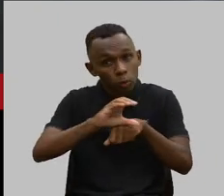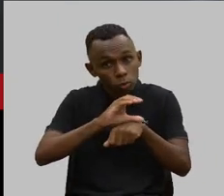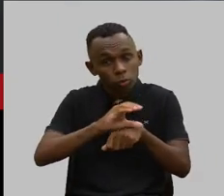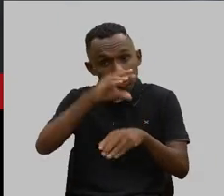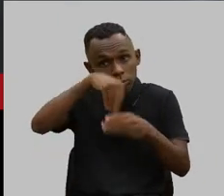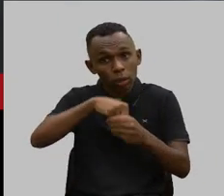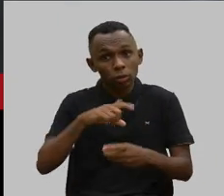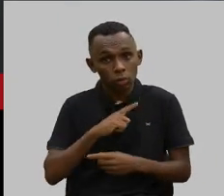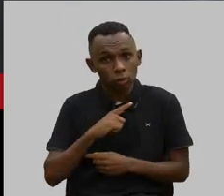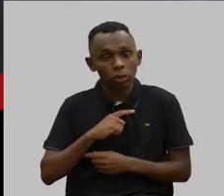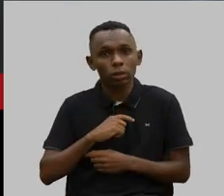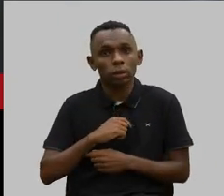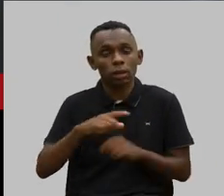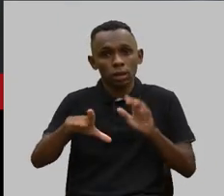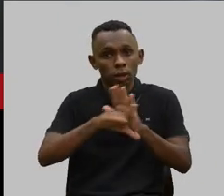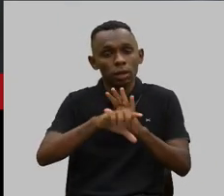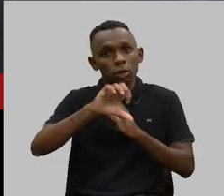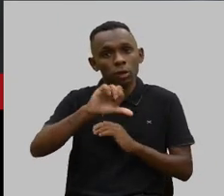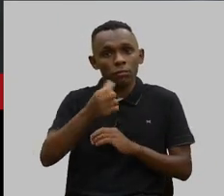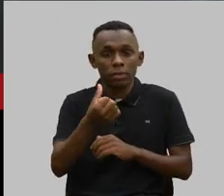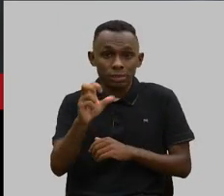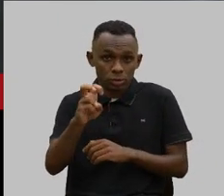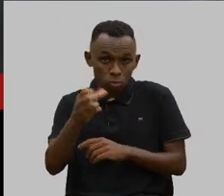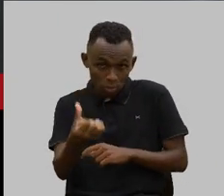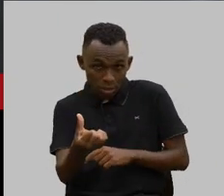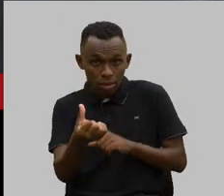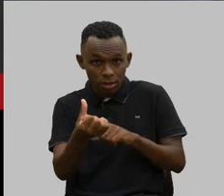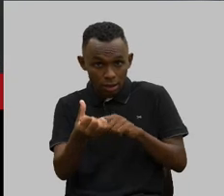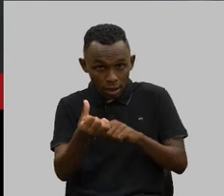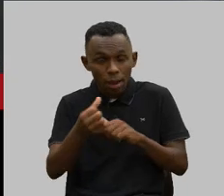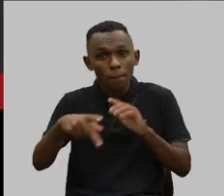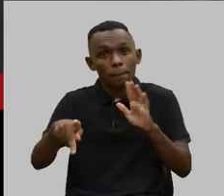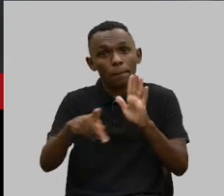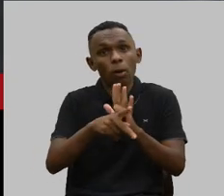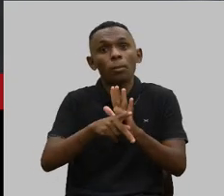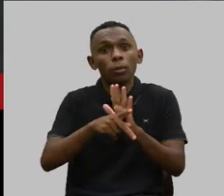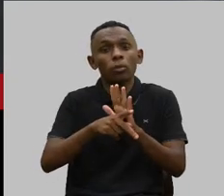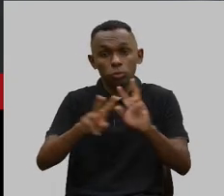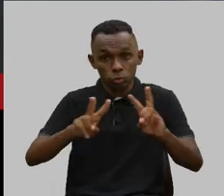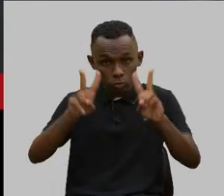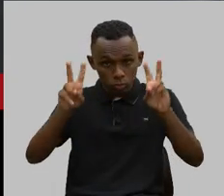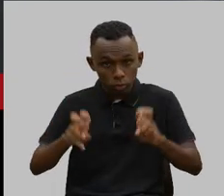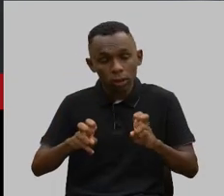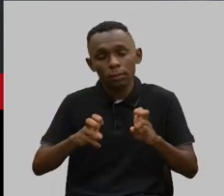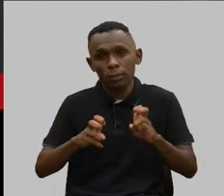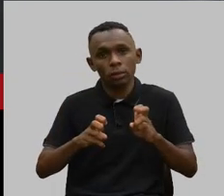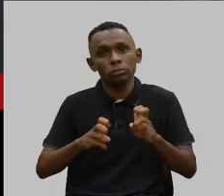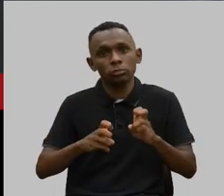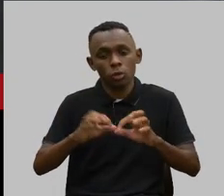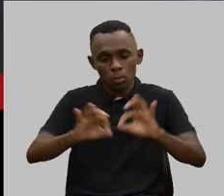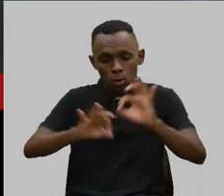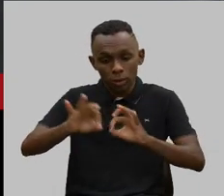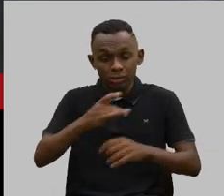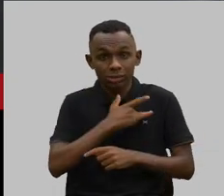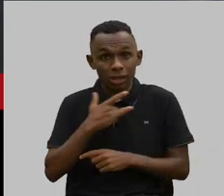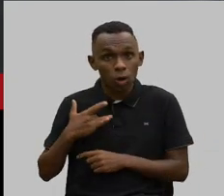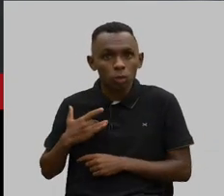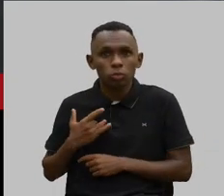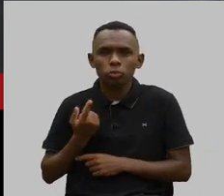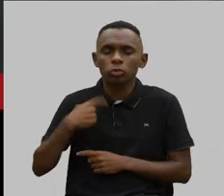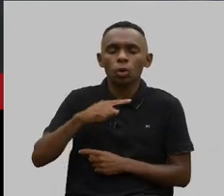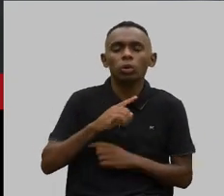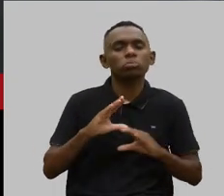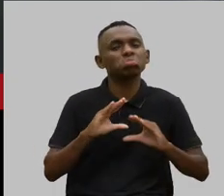A Lei 9656, que é a lei que trata especificamente desse assunto, dos planos de saúde, ela nos deixa muito